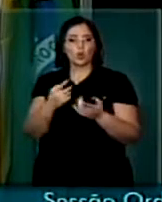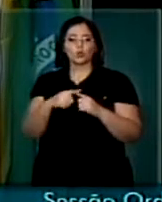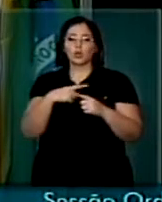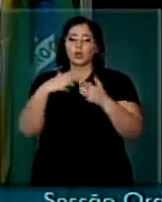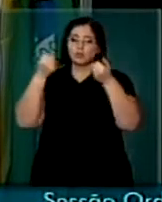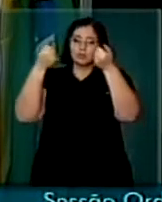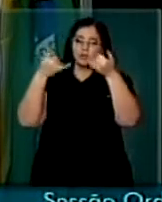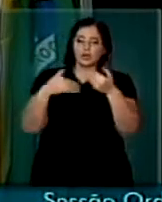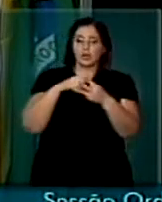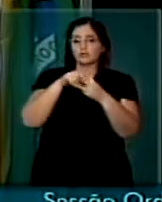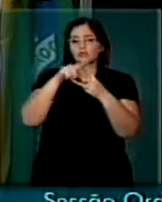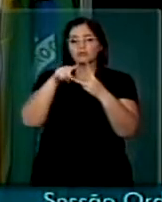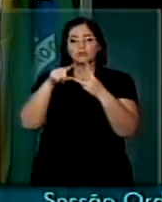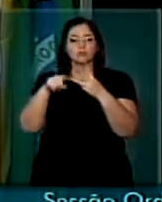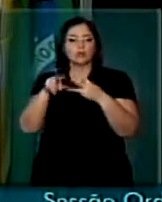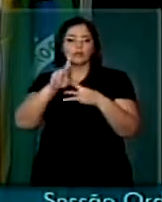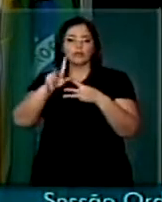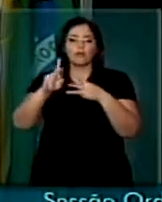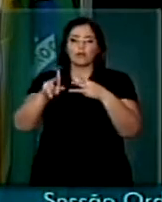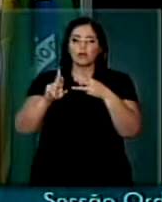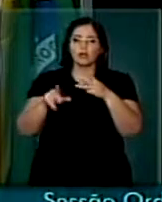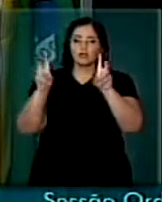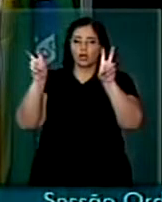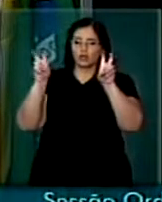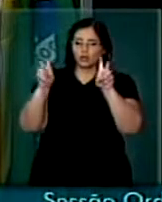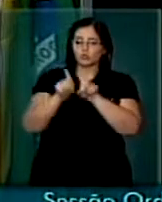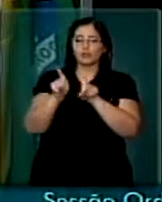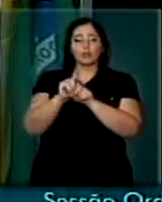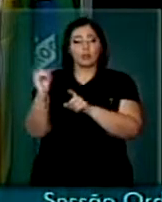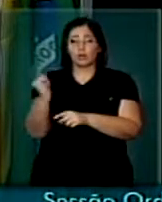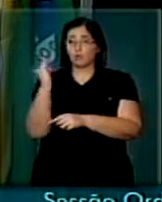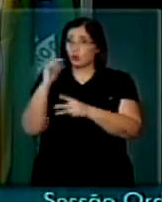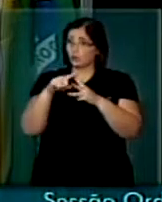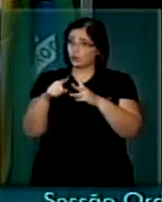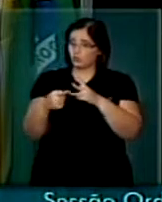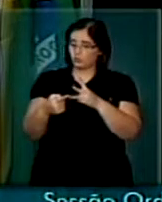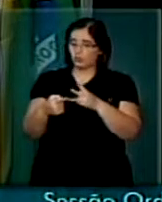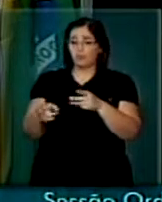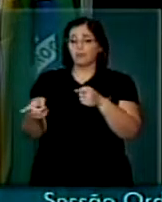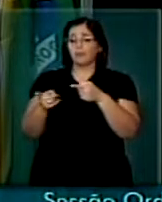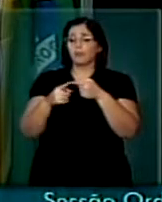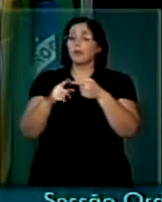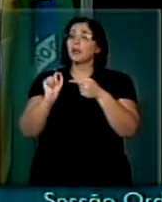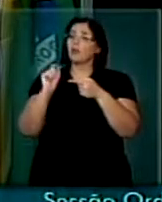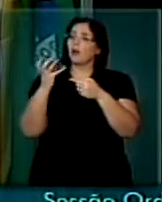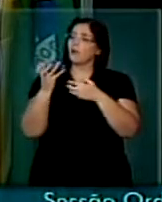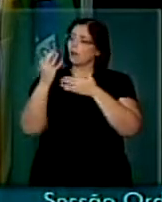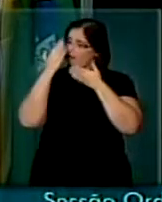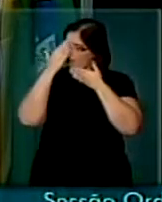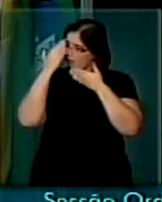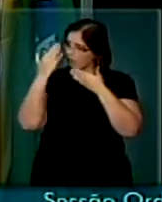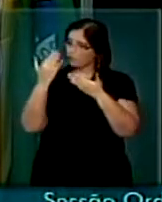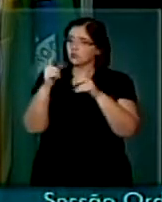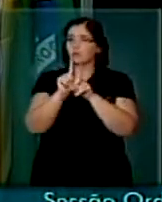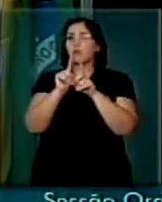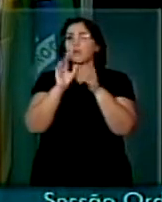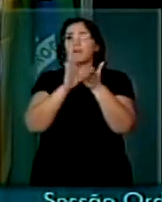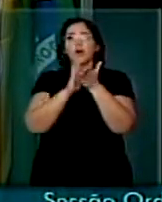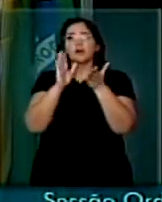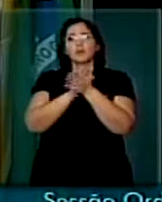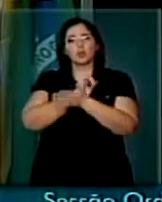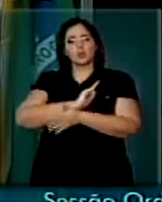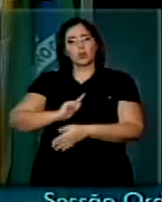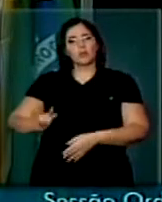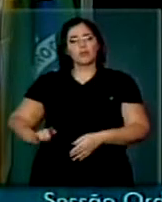três temas distintos e igualmente relevantes, presidente. Primeiramente, quero agradecer e parabenizar o governo